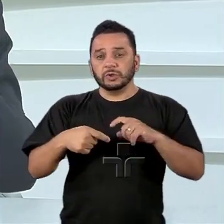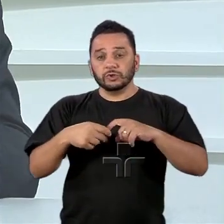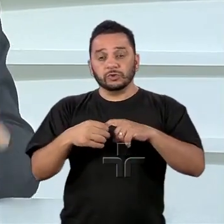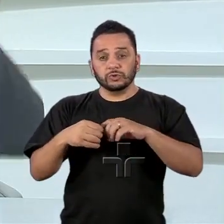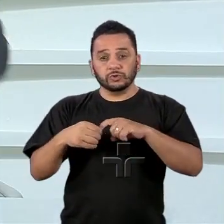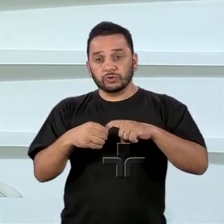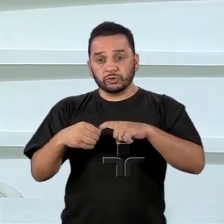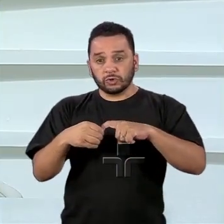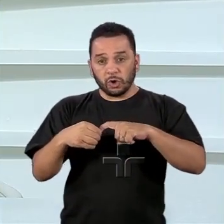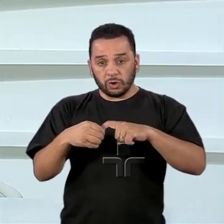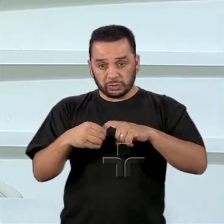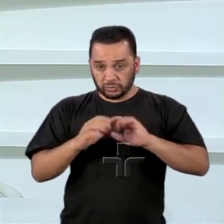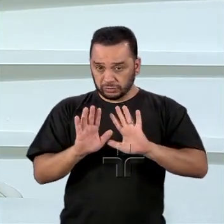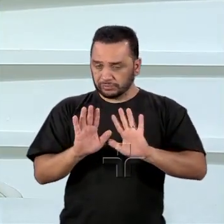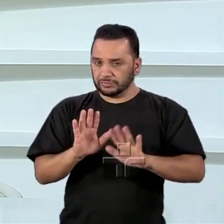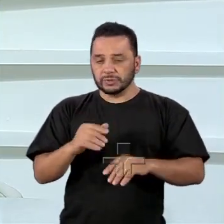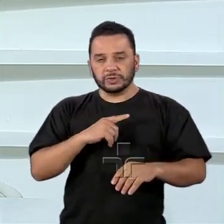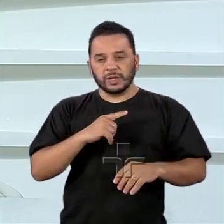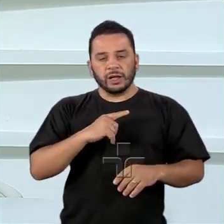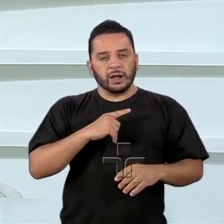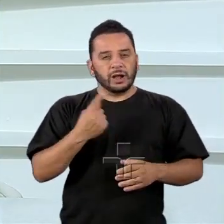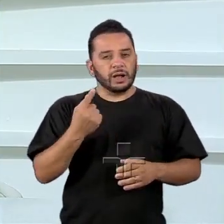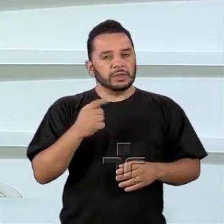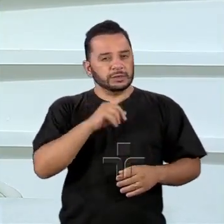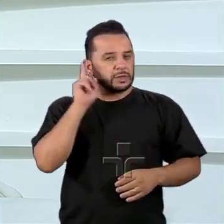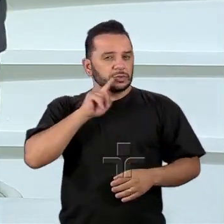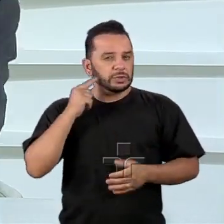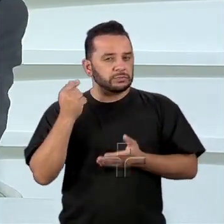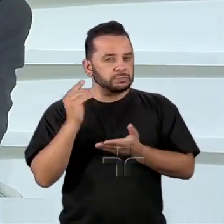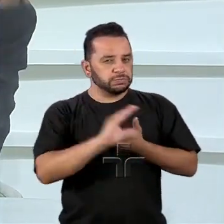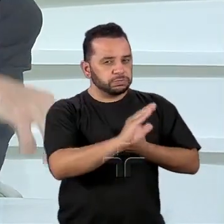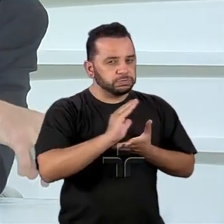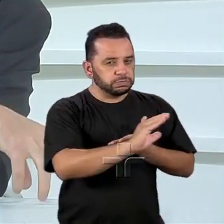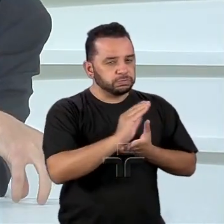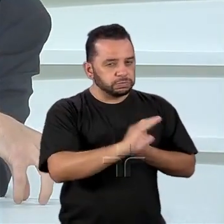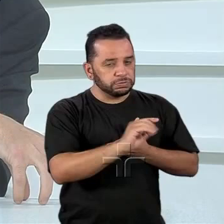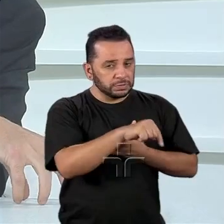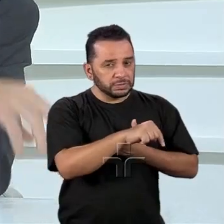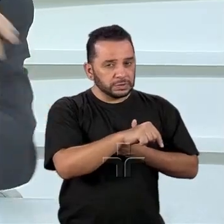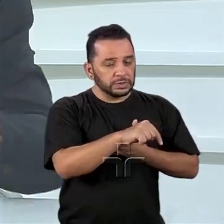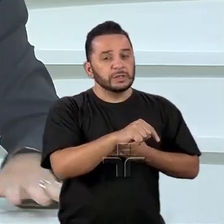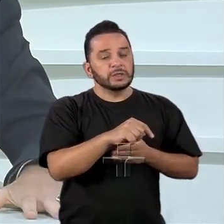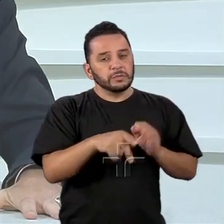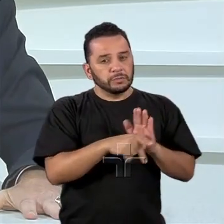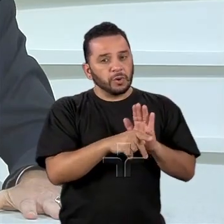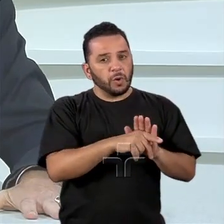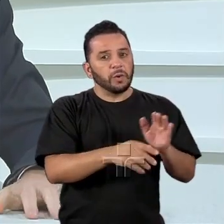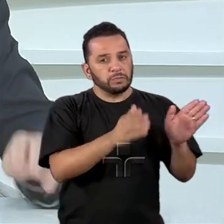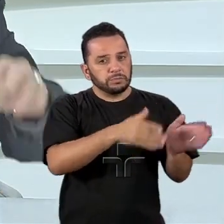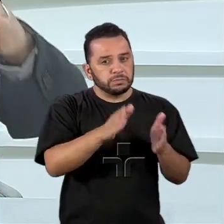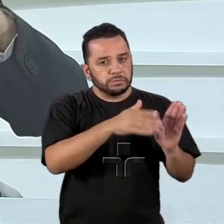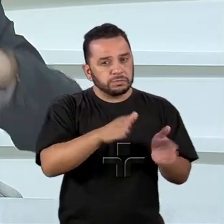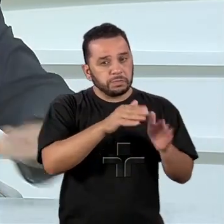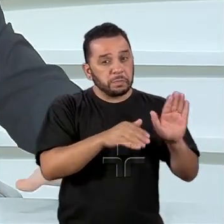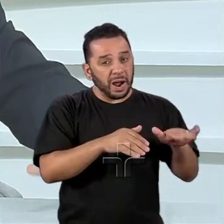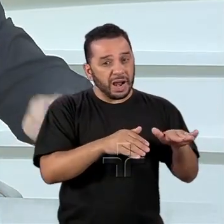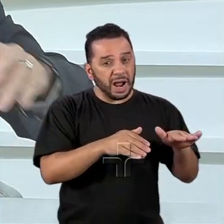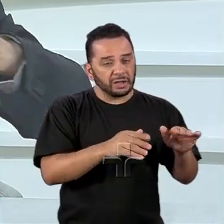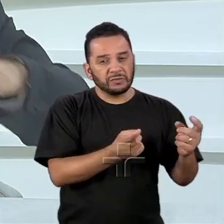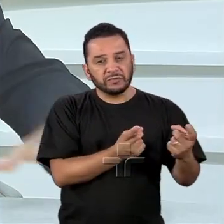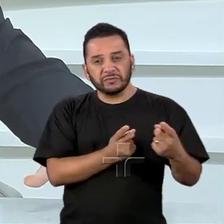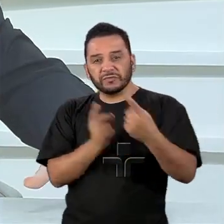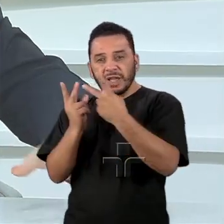Estados Unidos investem lá, a China exporta para Estados Unidos produtos baratos que faz com que você